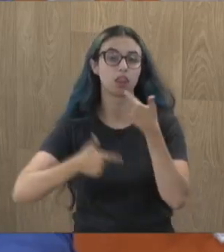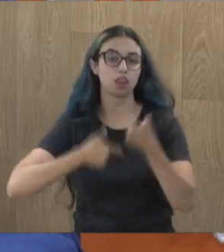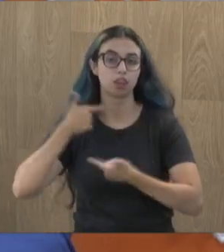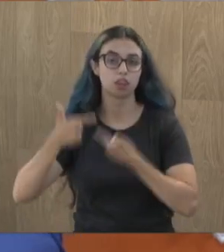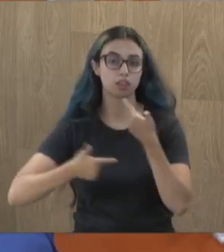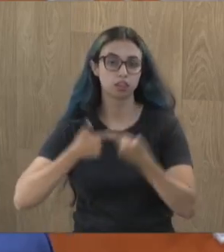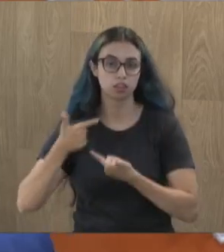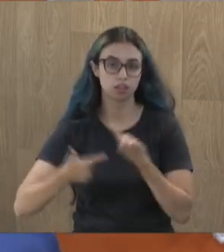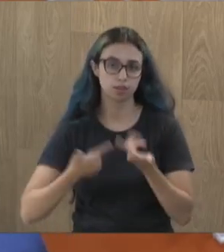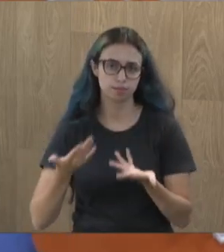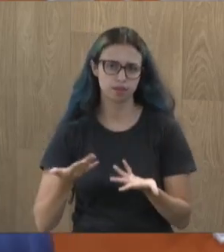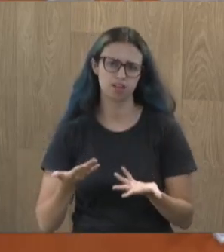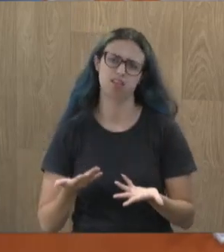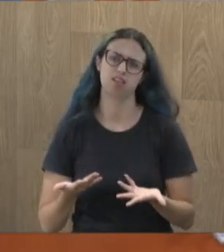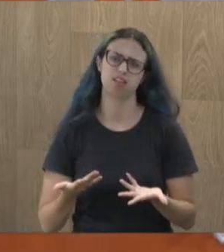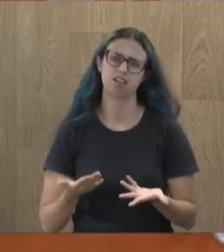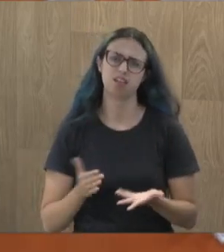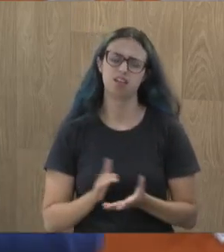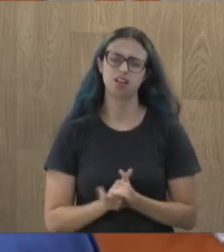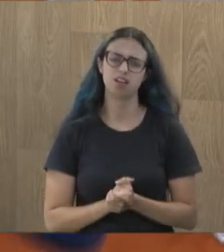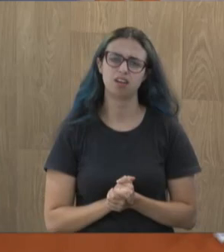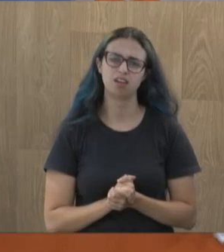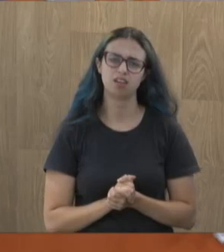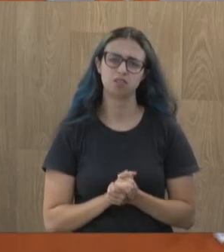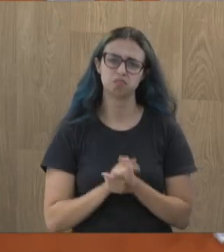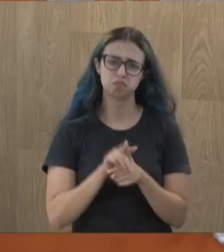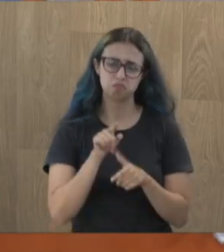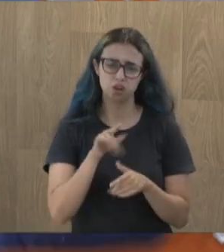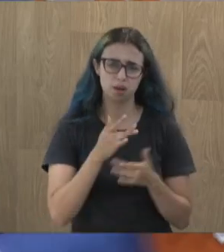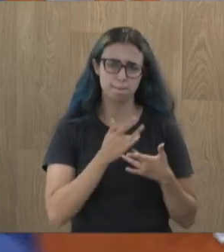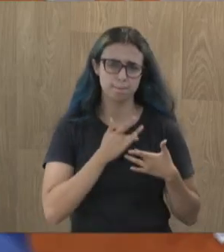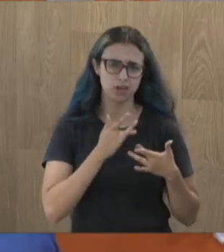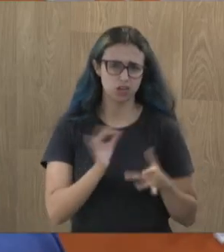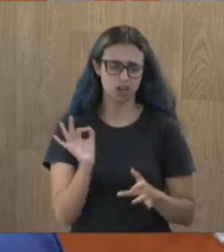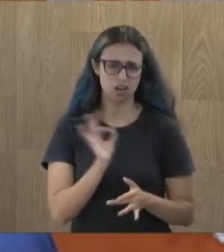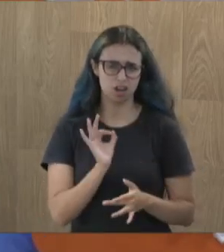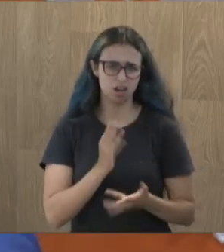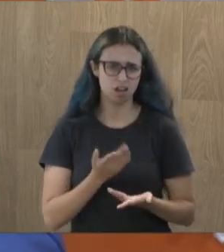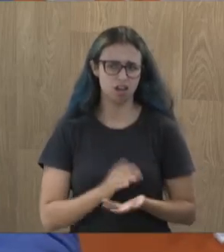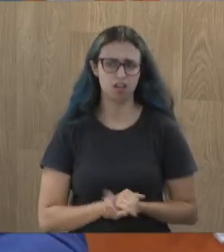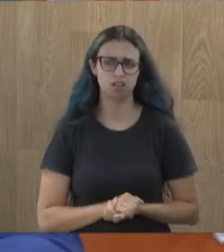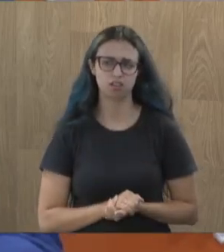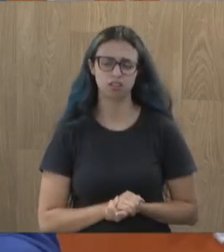urna o tal do Capitão América que de Solidário não tem nenhuma.